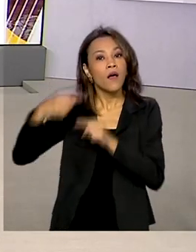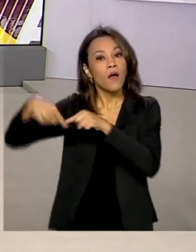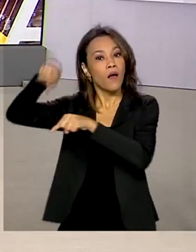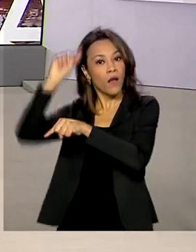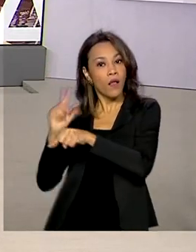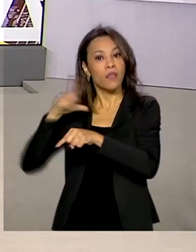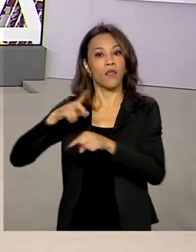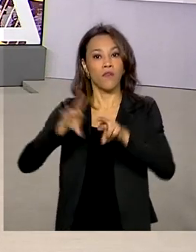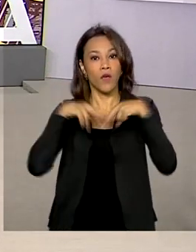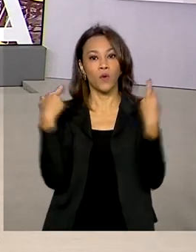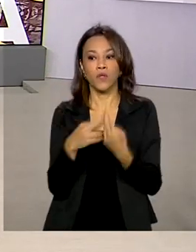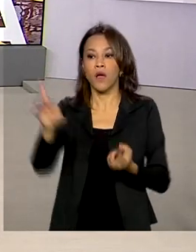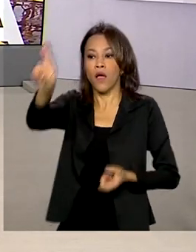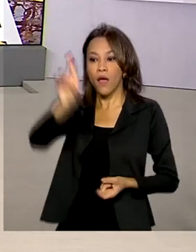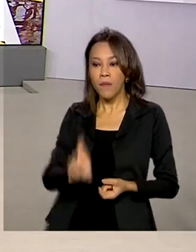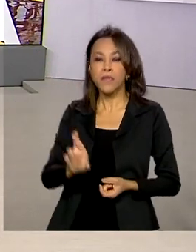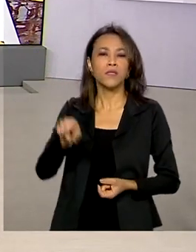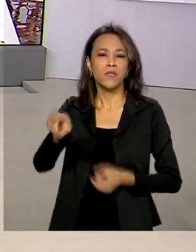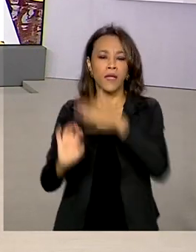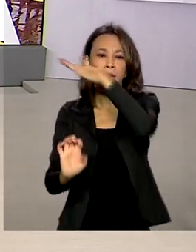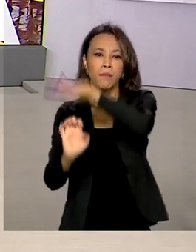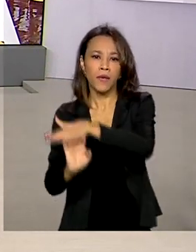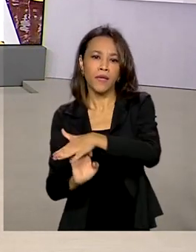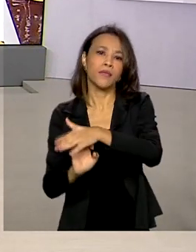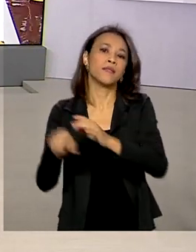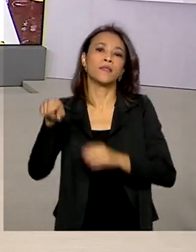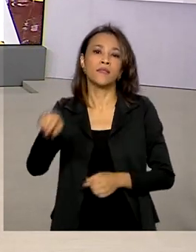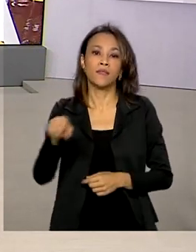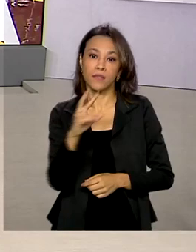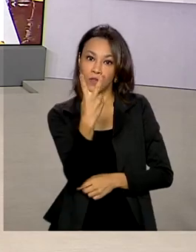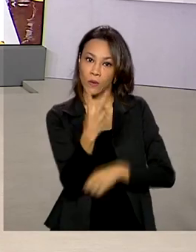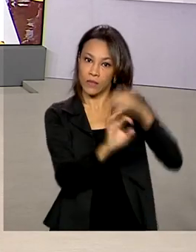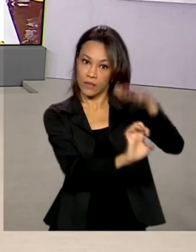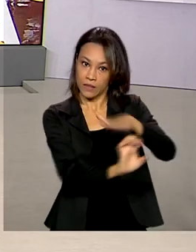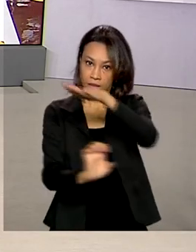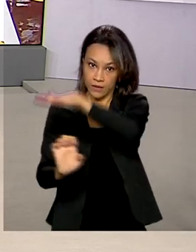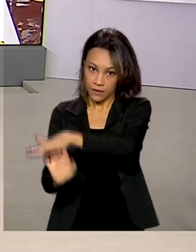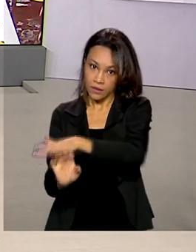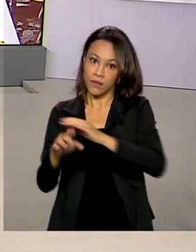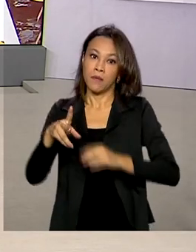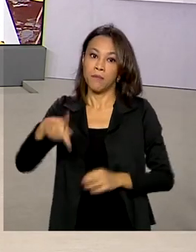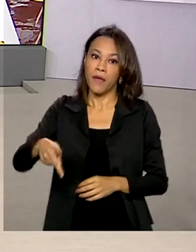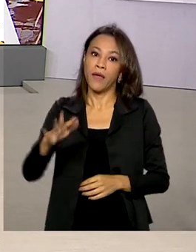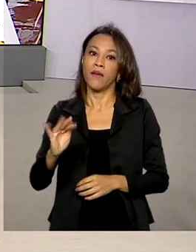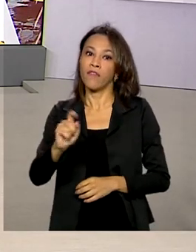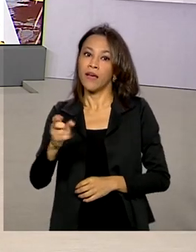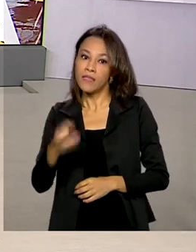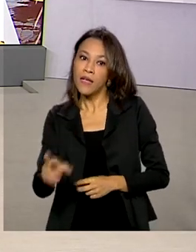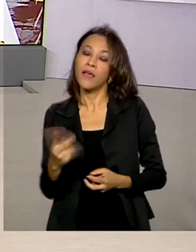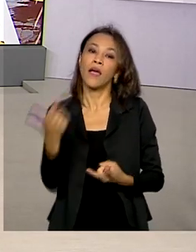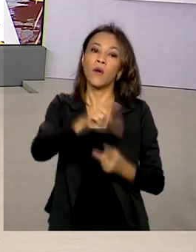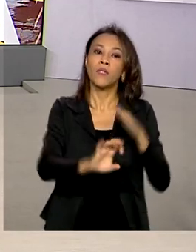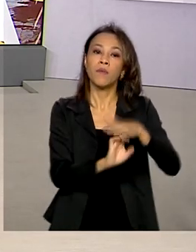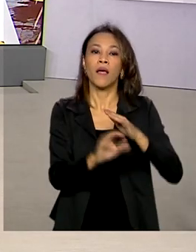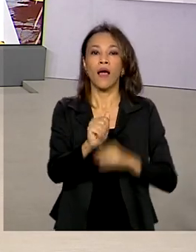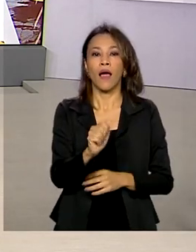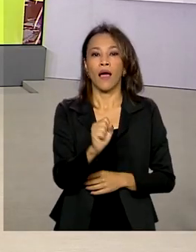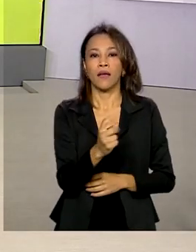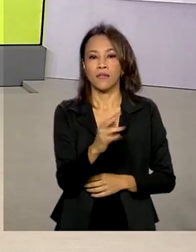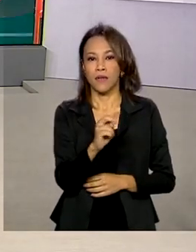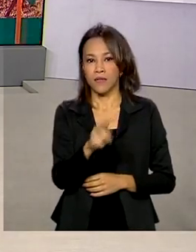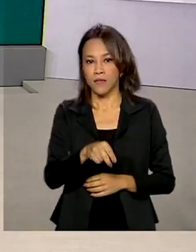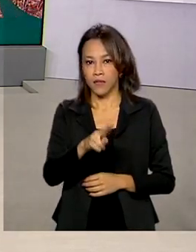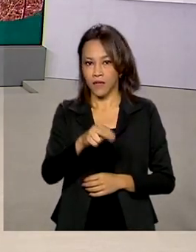representantes das farmacêuticas Pfizer e AstraZeneca para esclarecer pontos dos processos de pedidos de uso